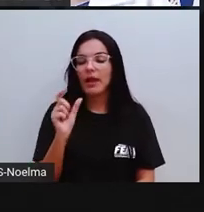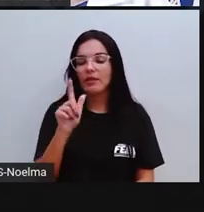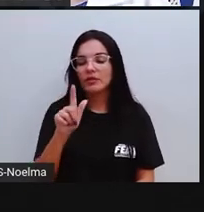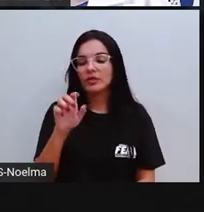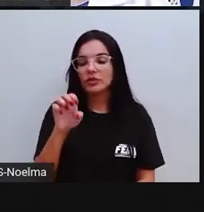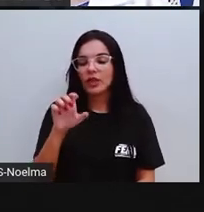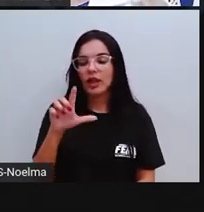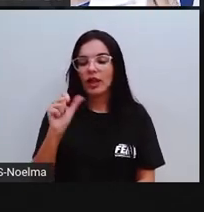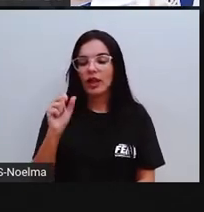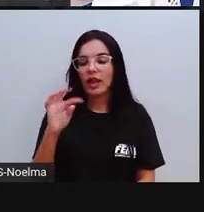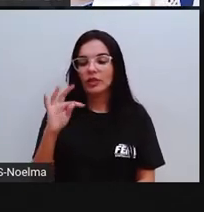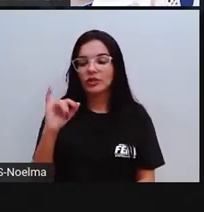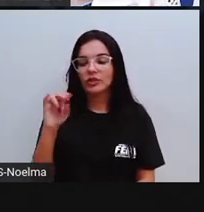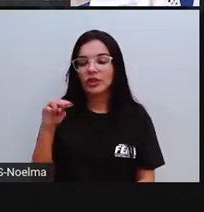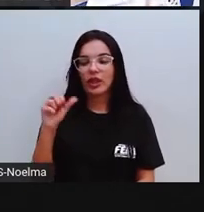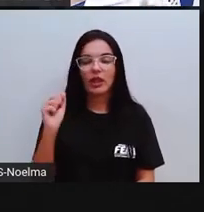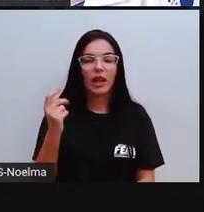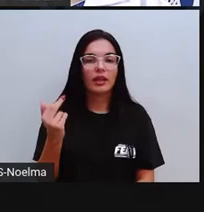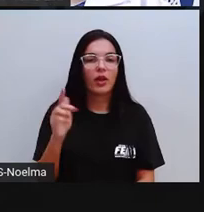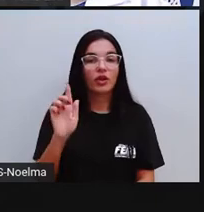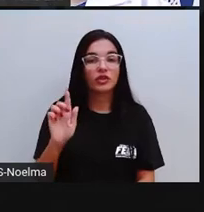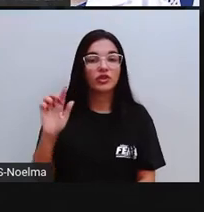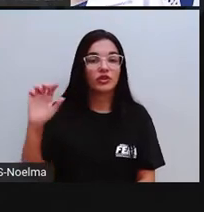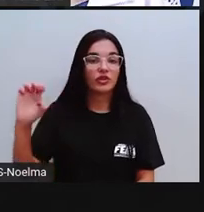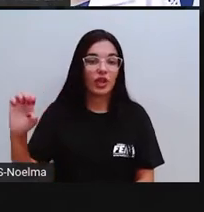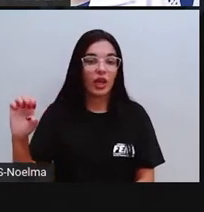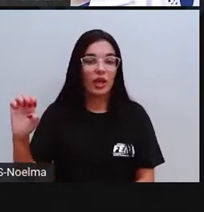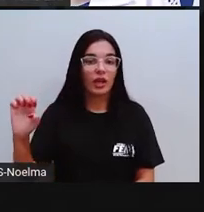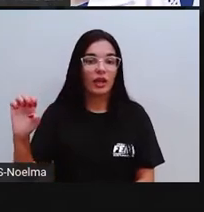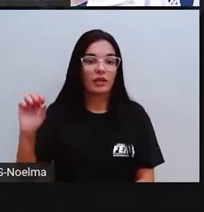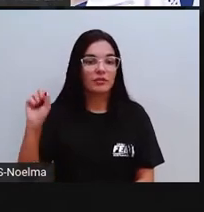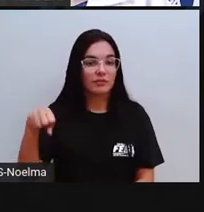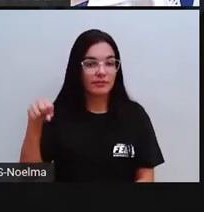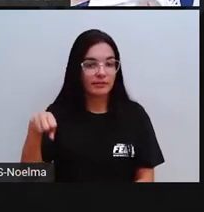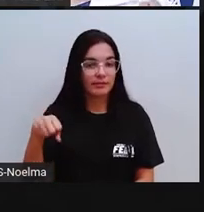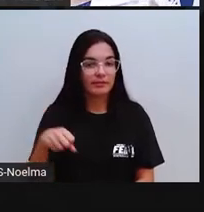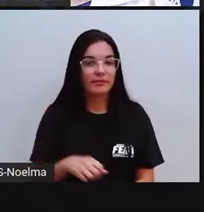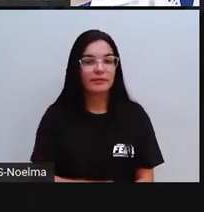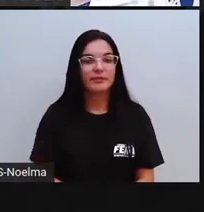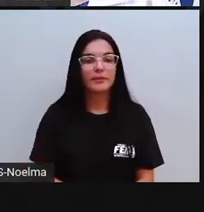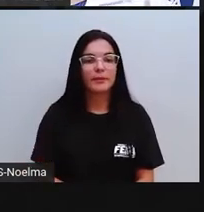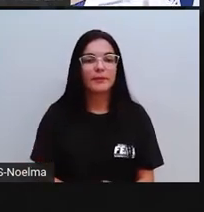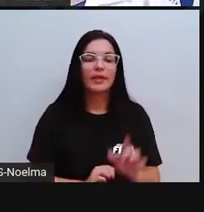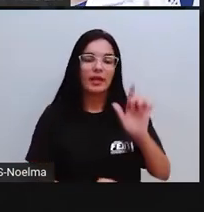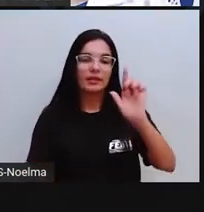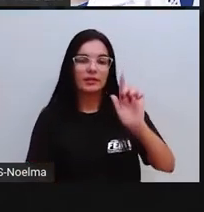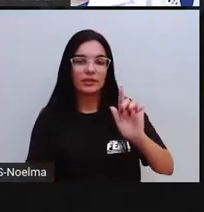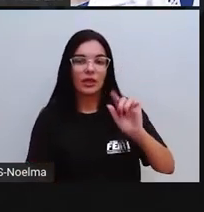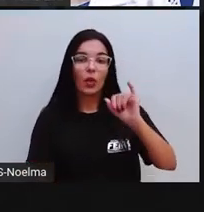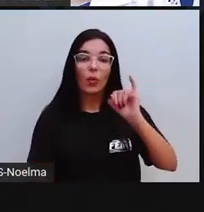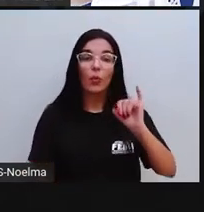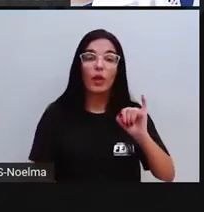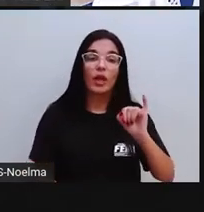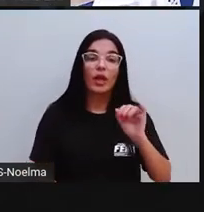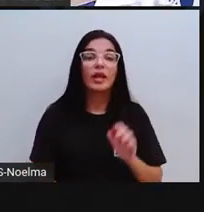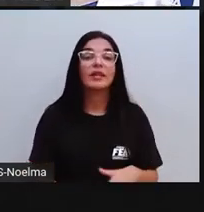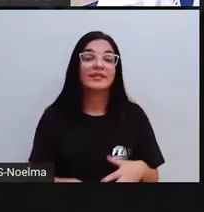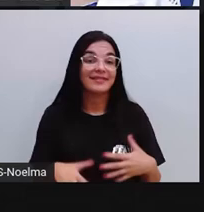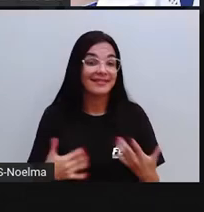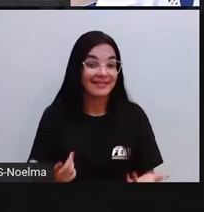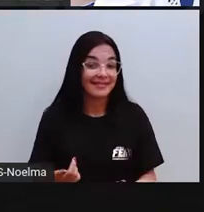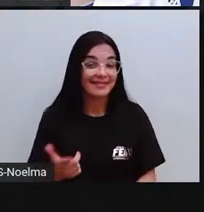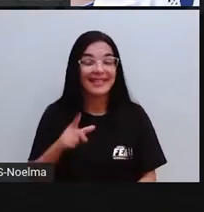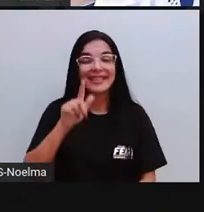G e o E aí formando a sílaba GÉ, tá bom? Com o GÉ e o I formando a sílaba